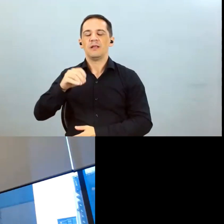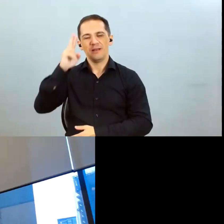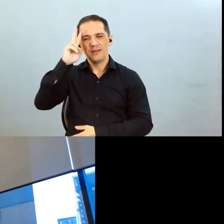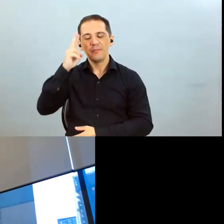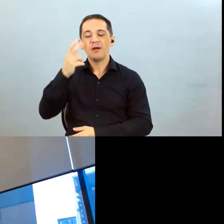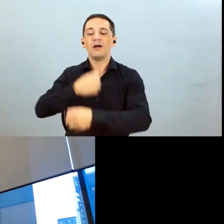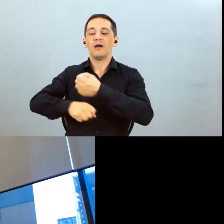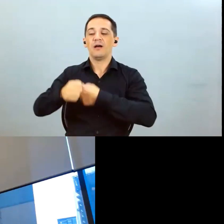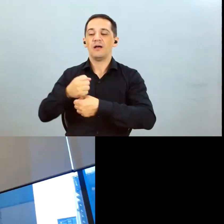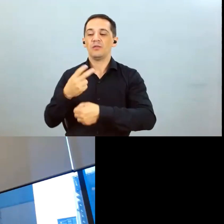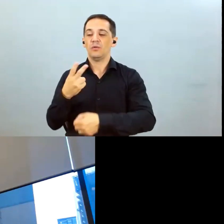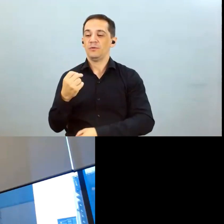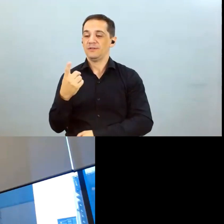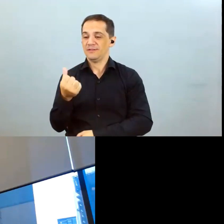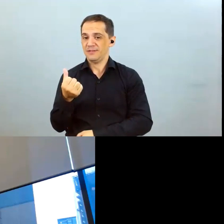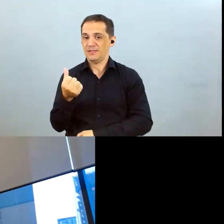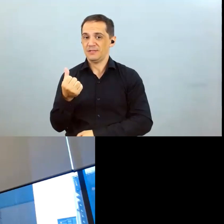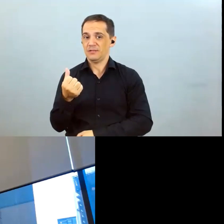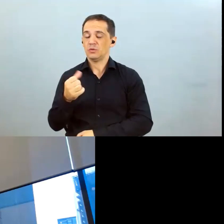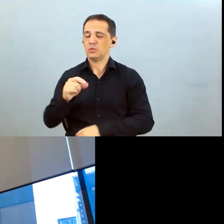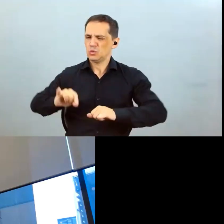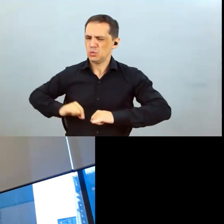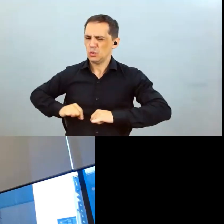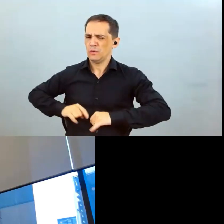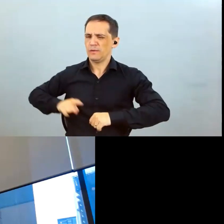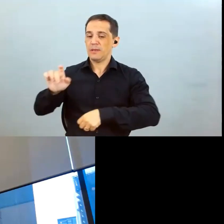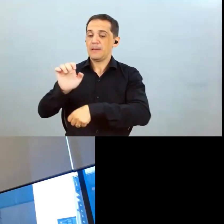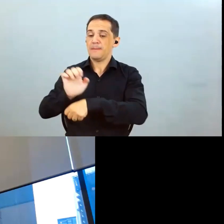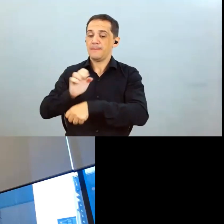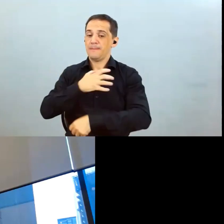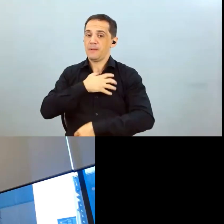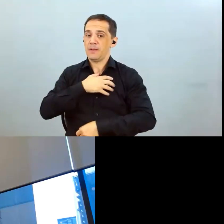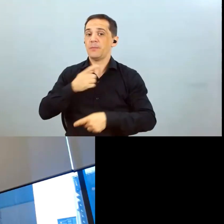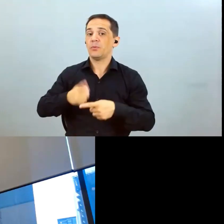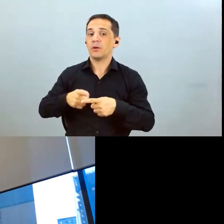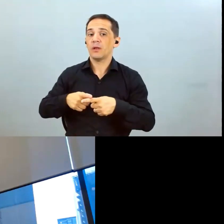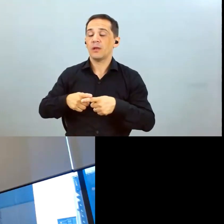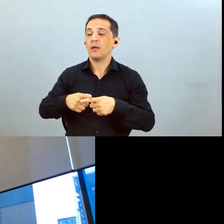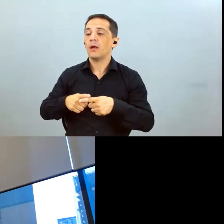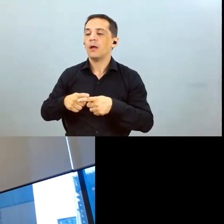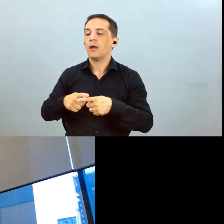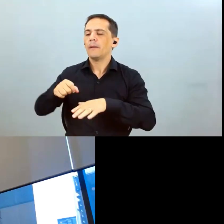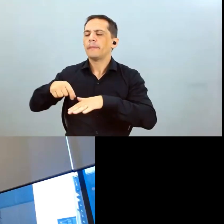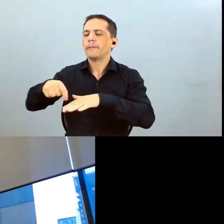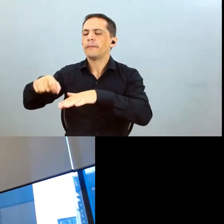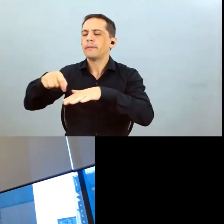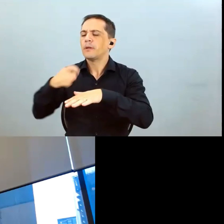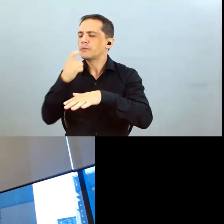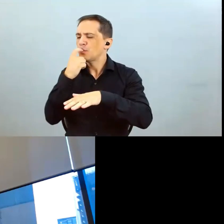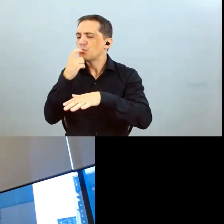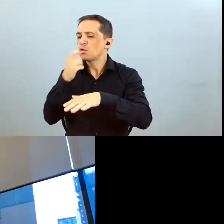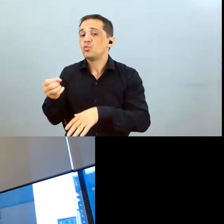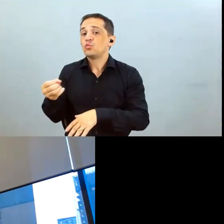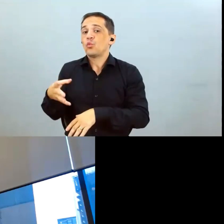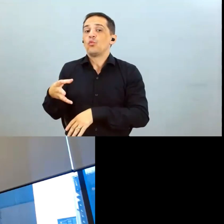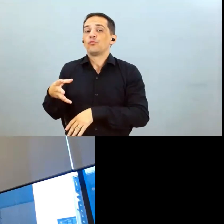é porque nós tinha muita área imatura área de primeiro ano área de segundo ano nós não temos mais isso na Bahia hoje né